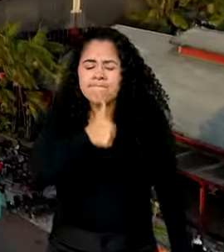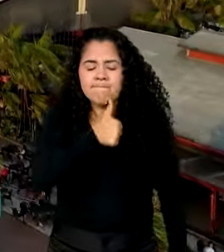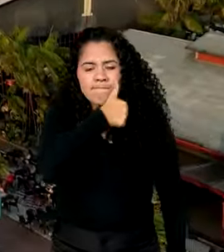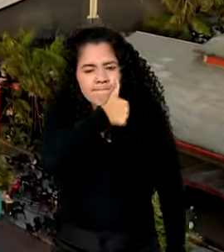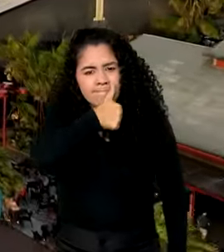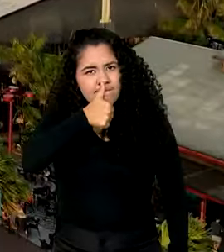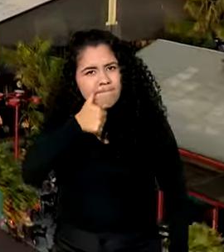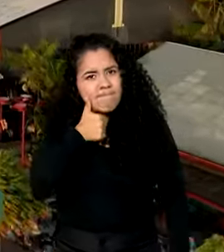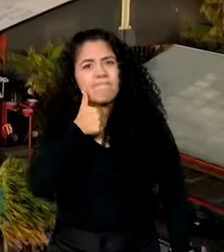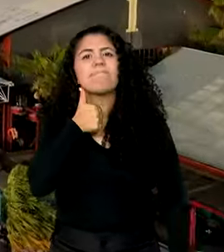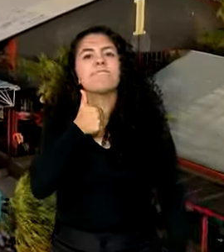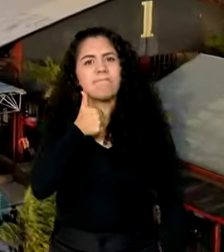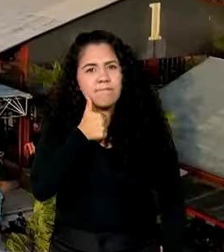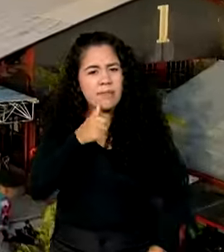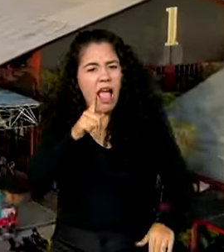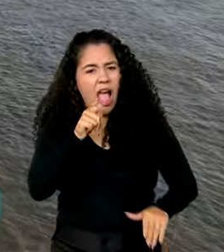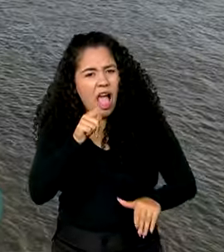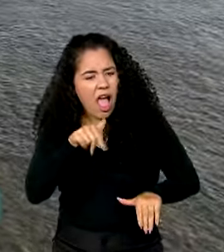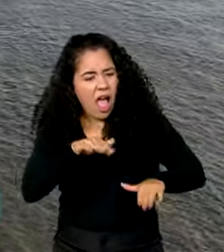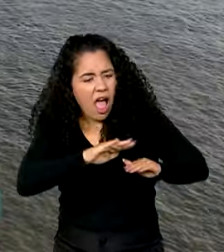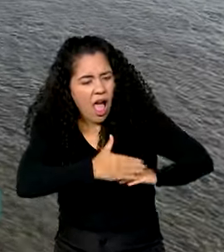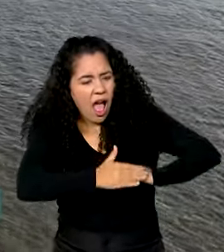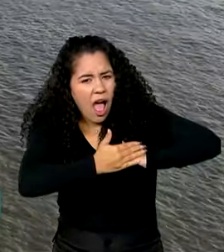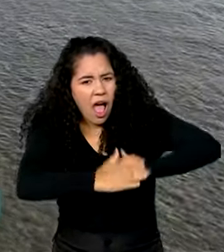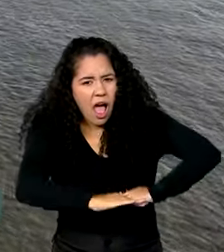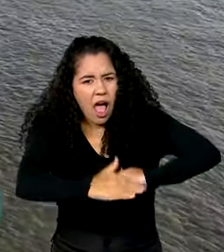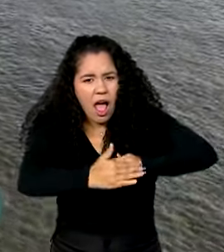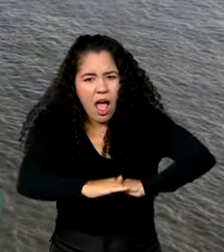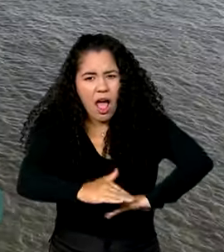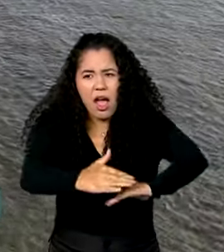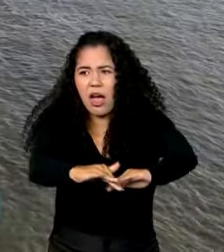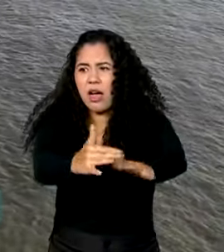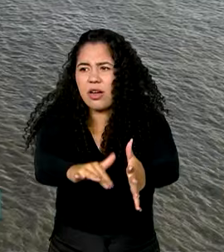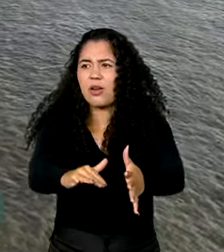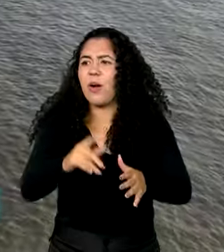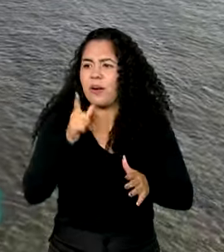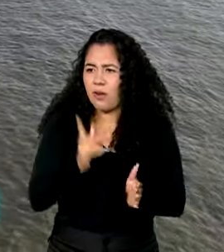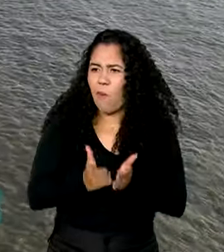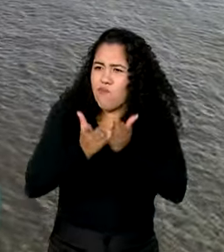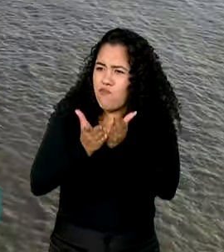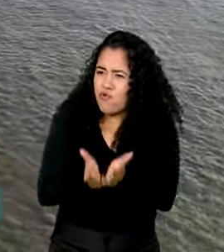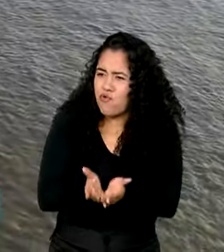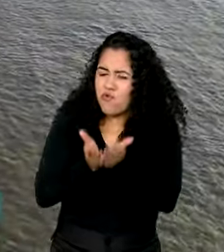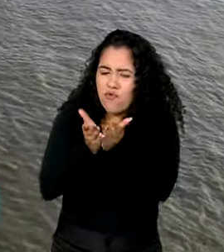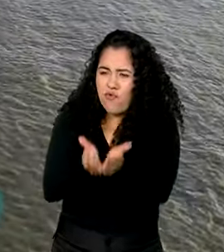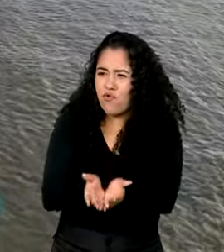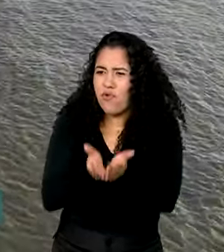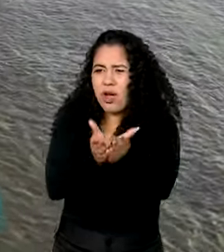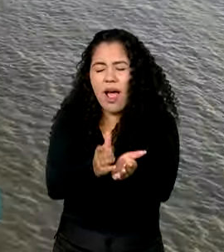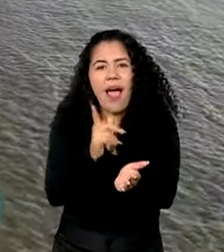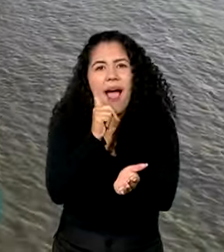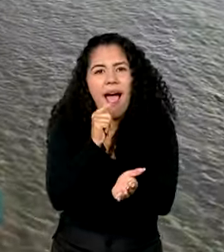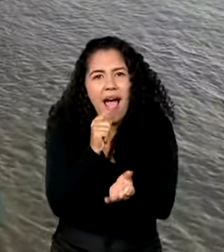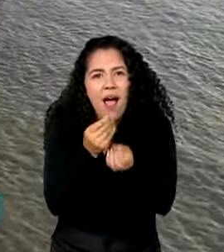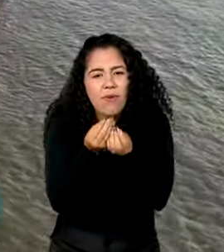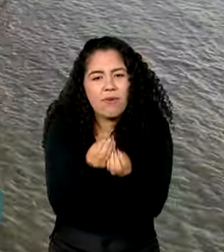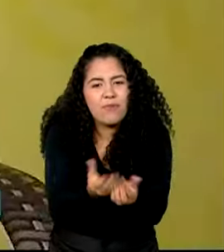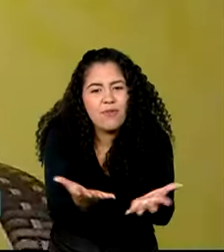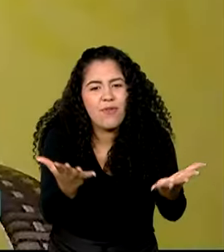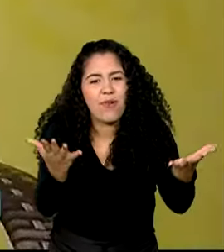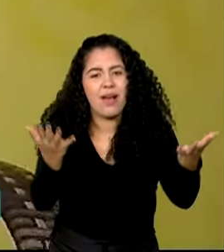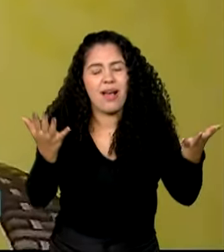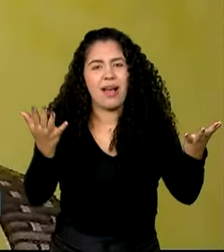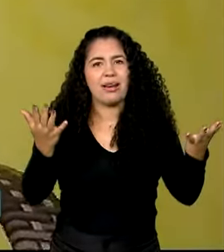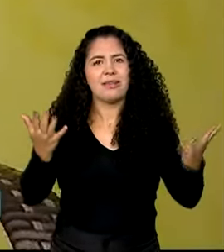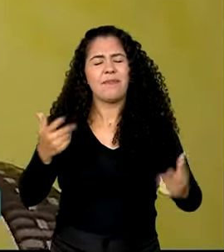naquelas águas, trazendo a alimentação para cada um e cada uma. Quantas